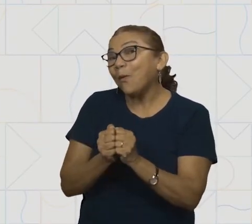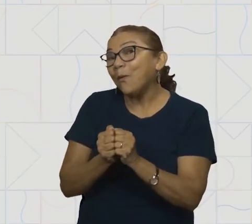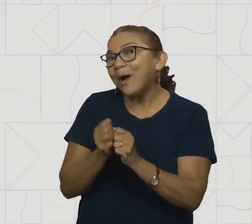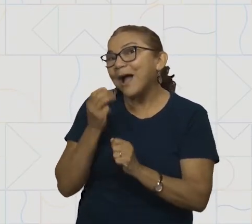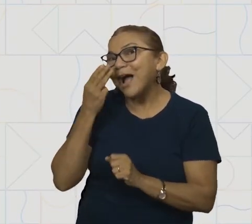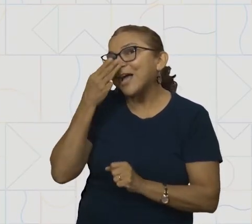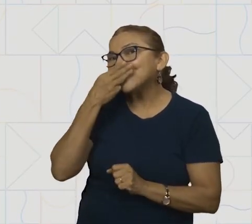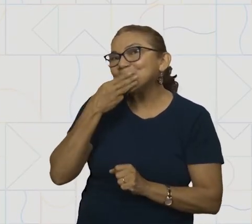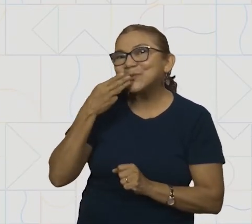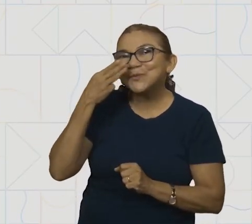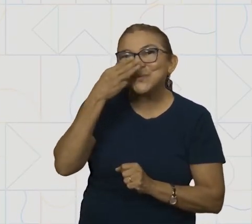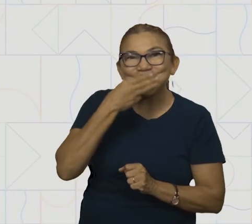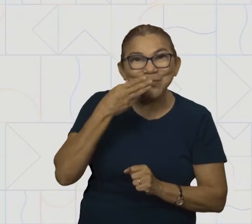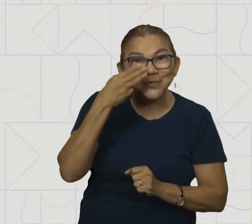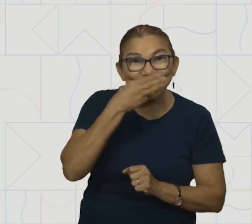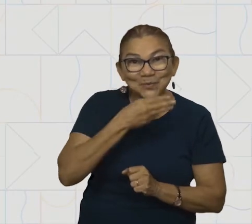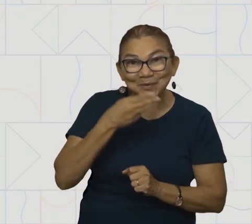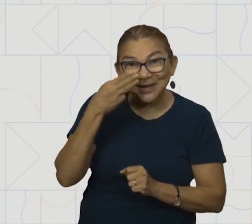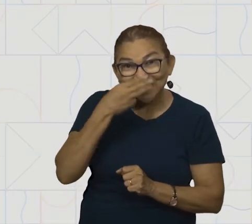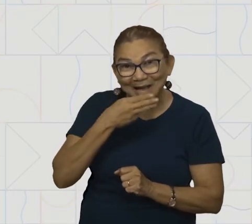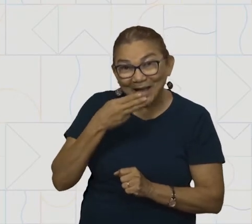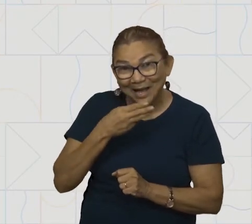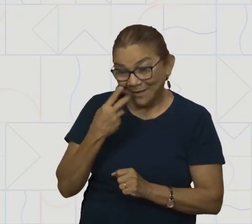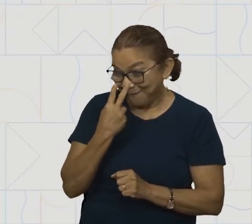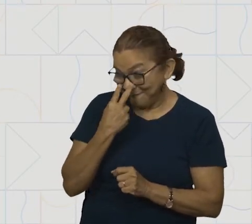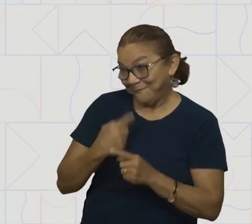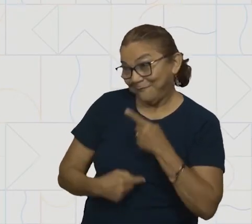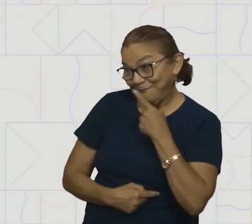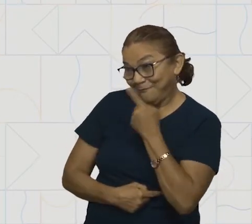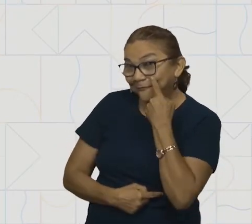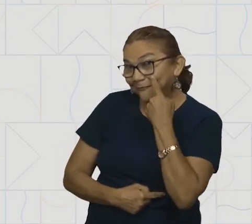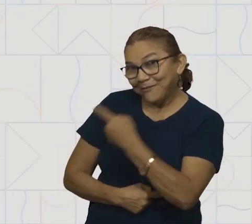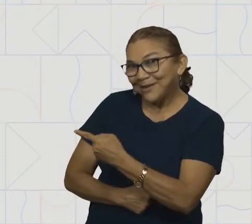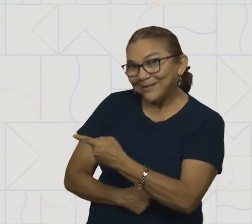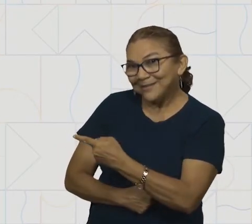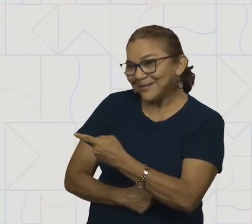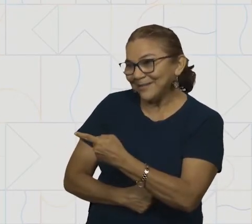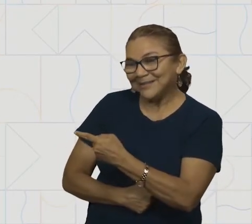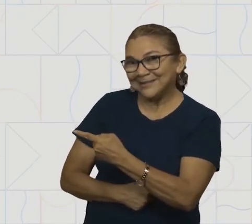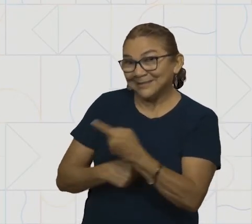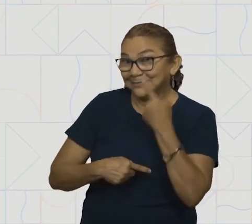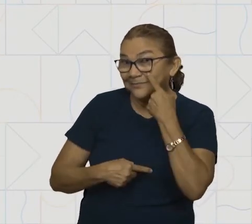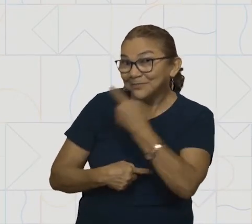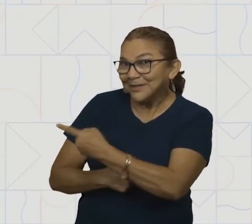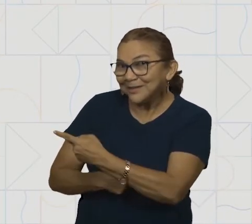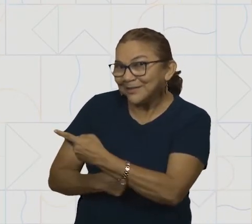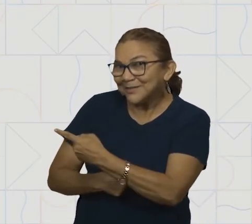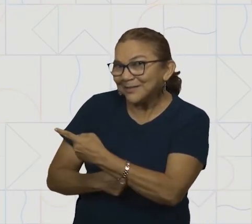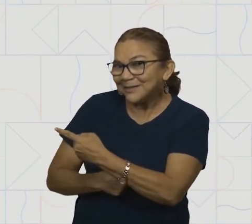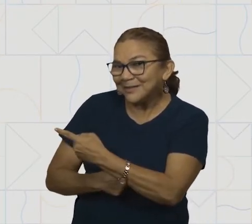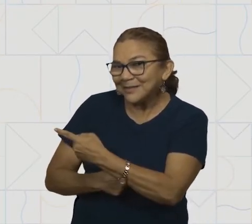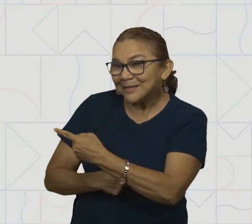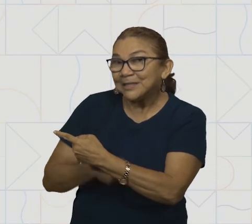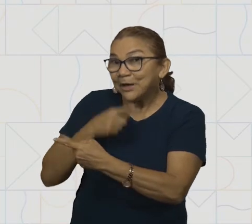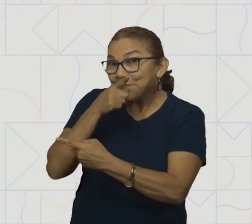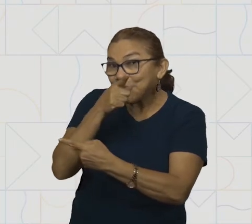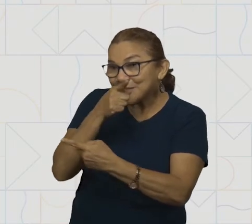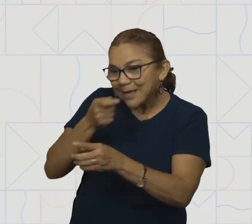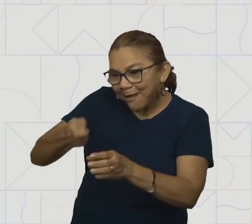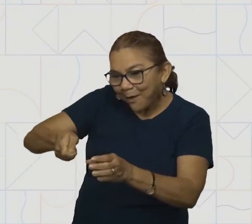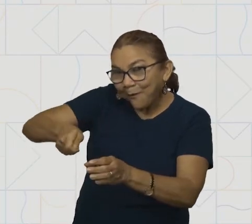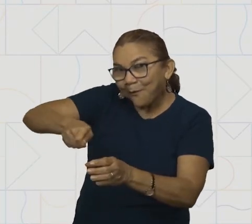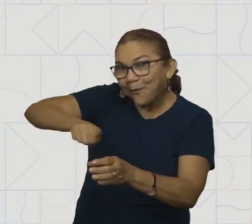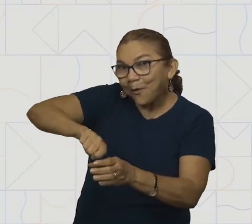Olha só, crianças. Aqui nós estamos vendo o açúcar. Estão vendo? Você vai colocar o açúcar.